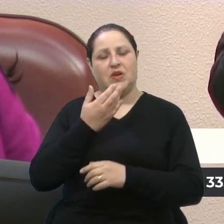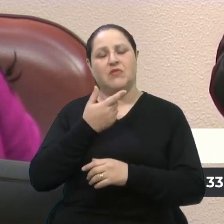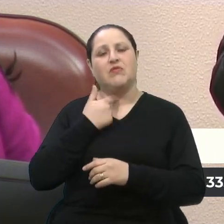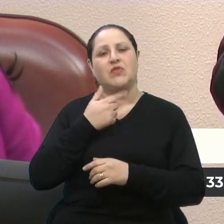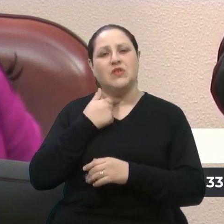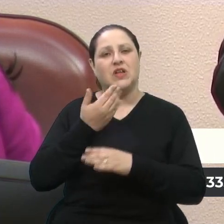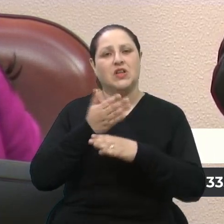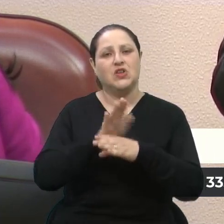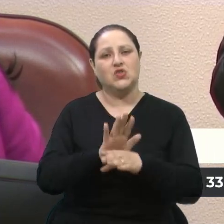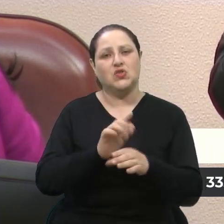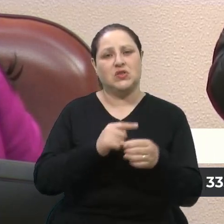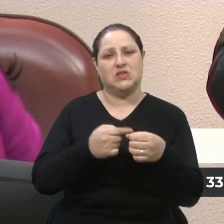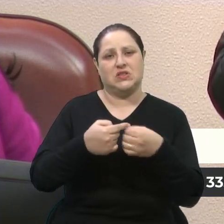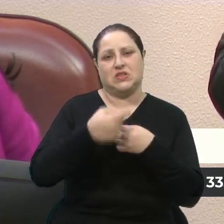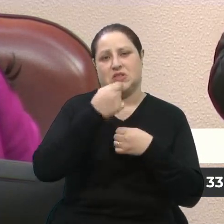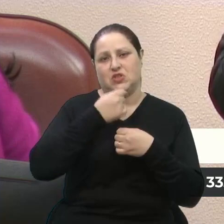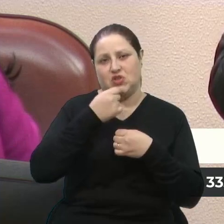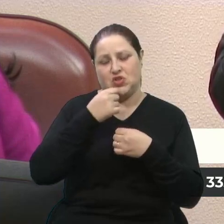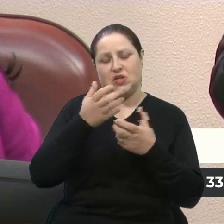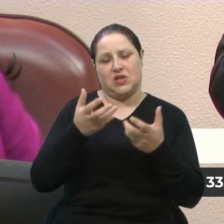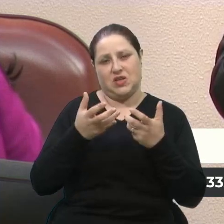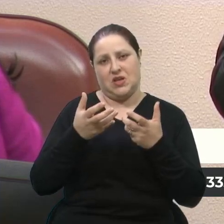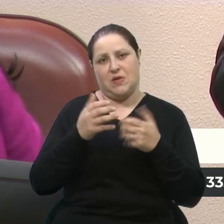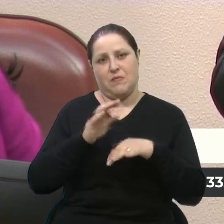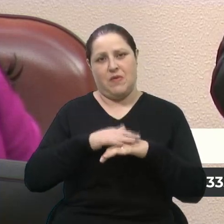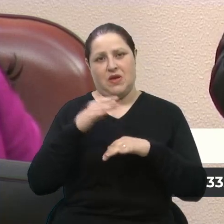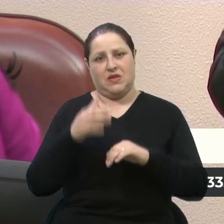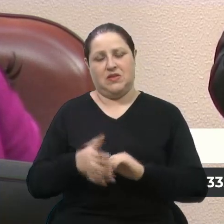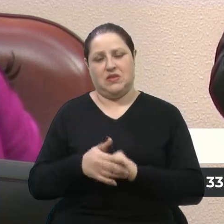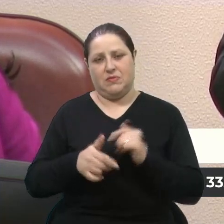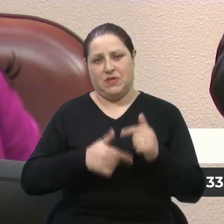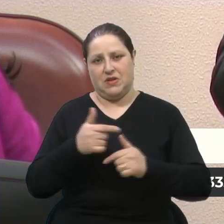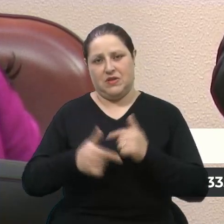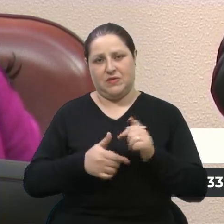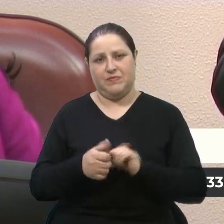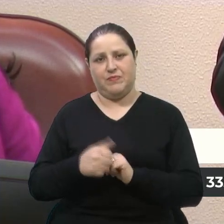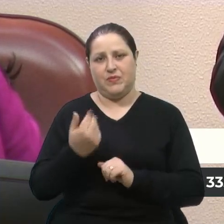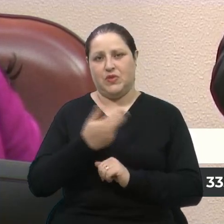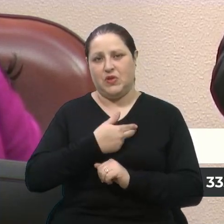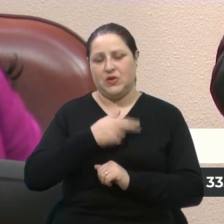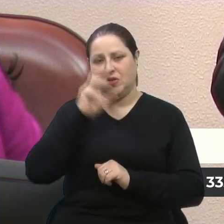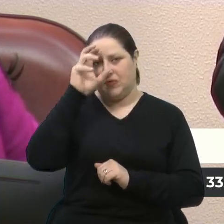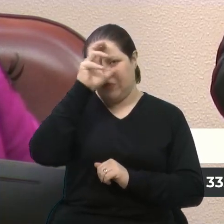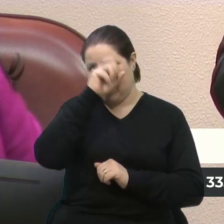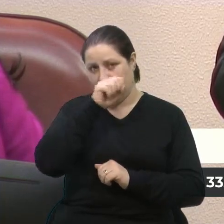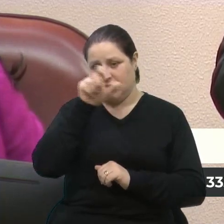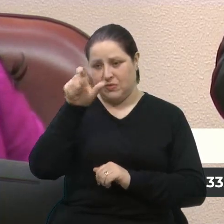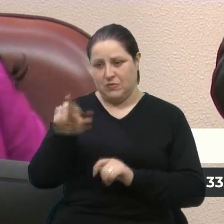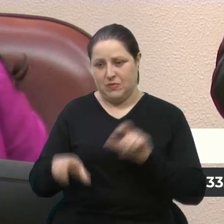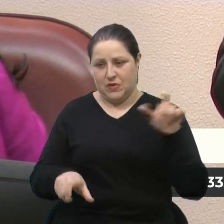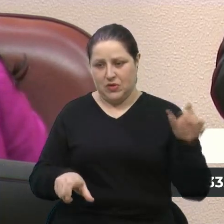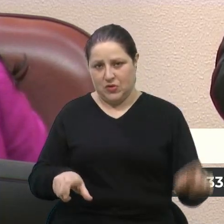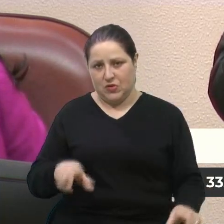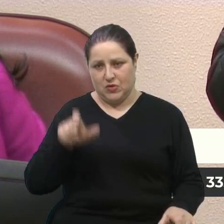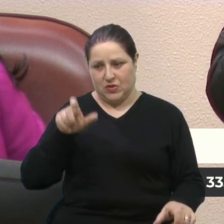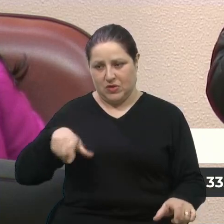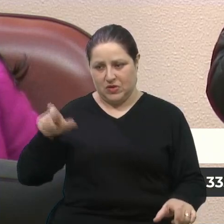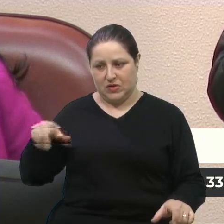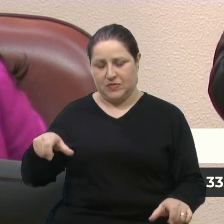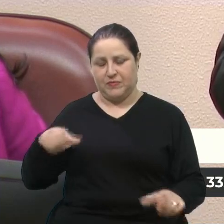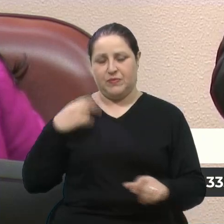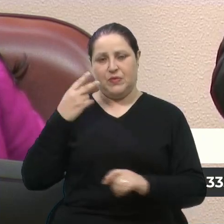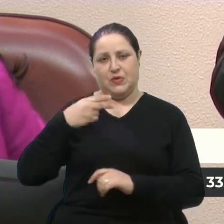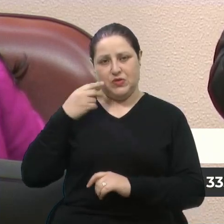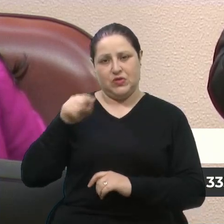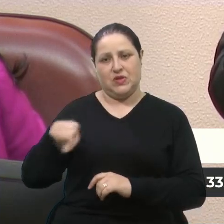de ser um pouquinho mais, a gente aprende com esses políticos que são um exemplo para a cidade de Caxias do Sul. Graças